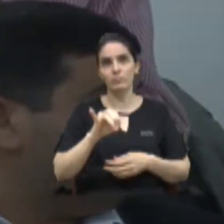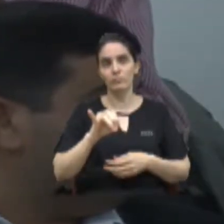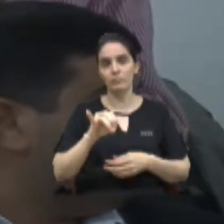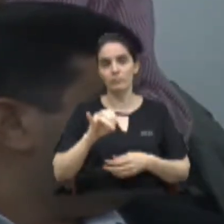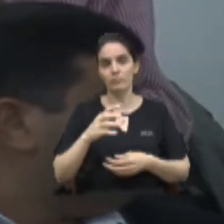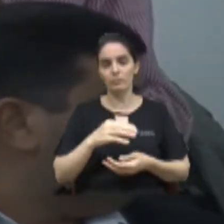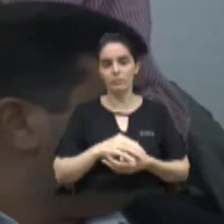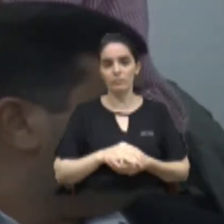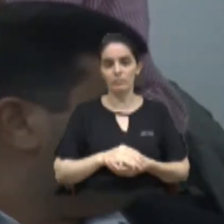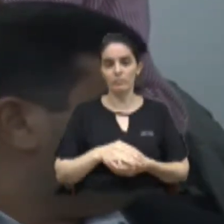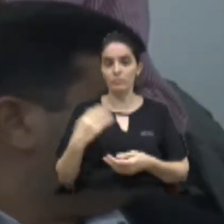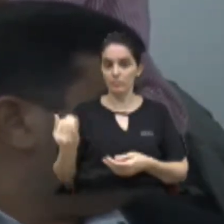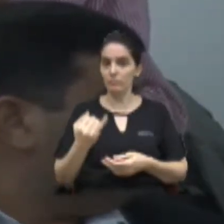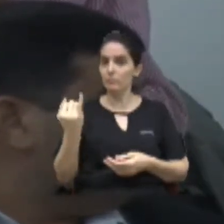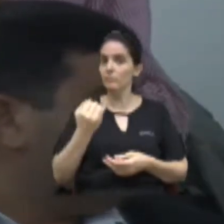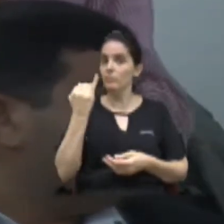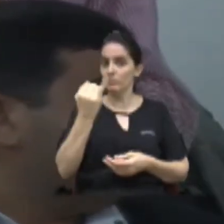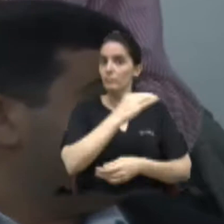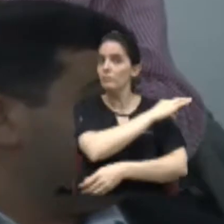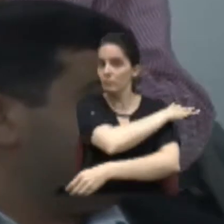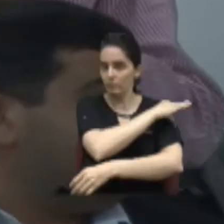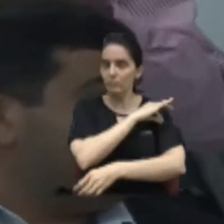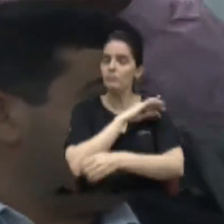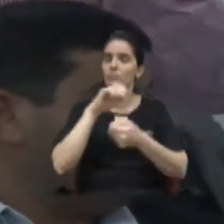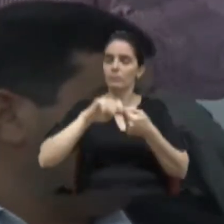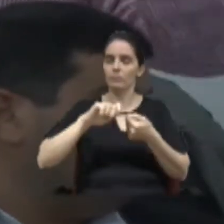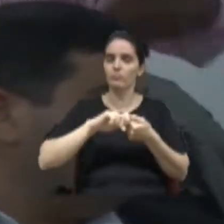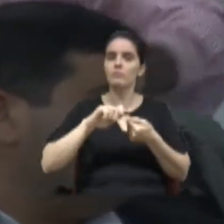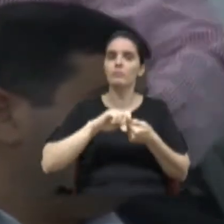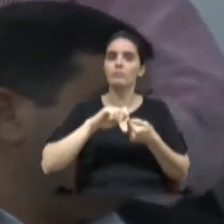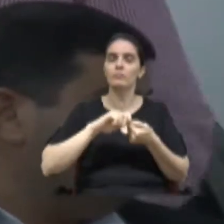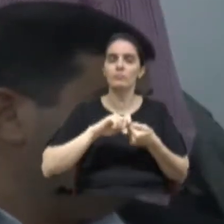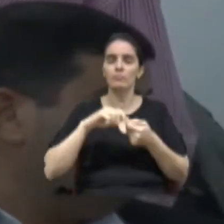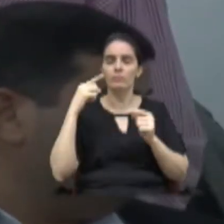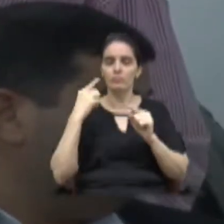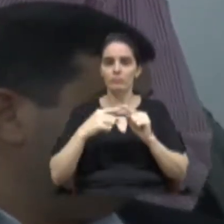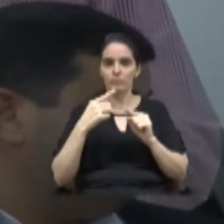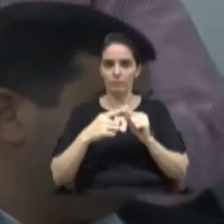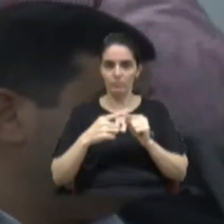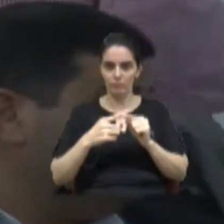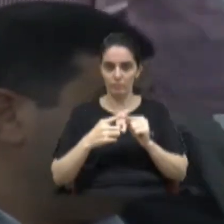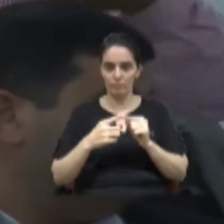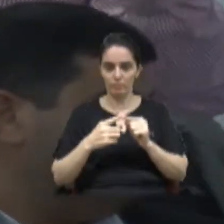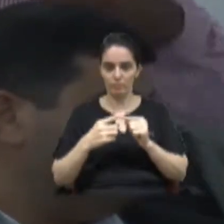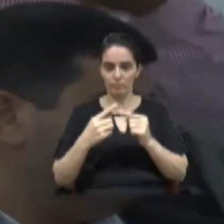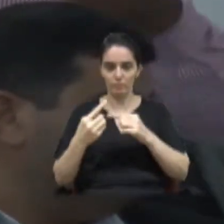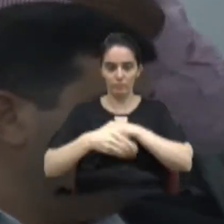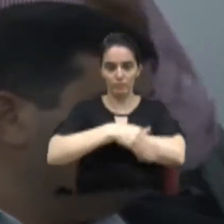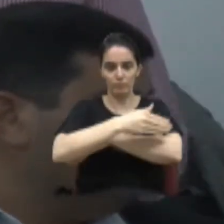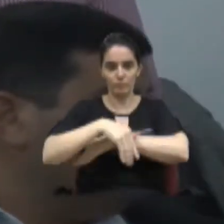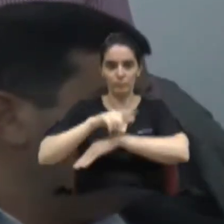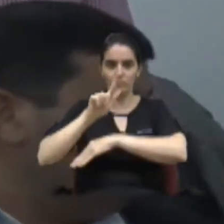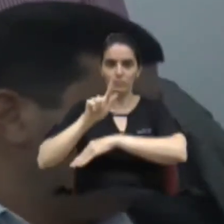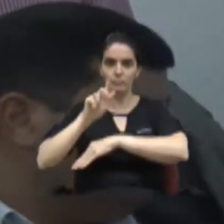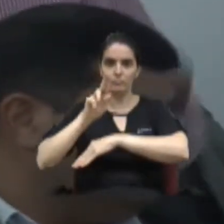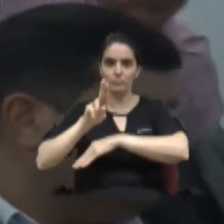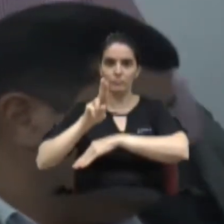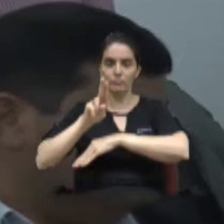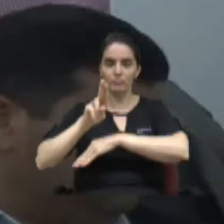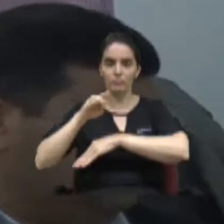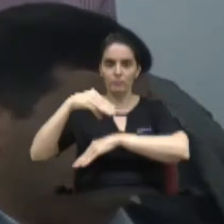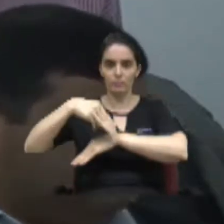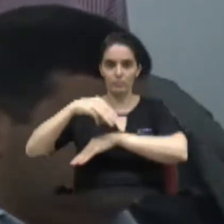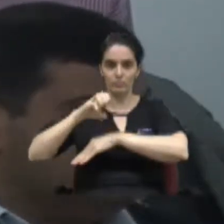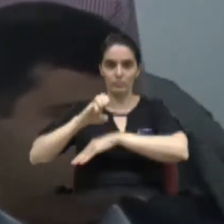É importante que o prefeito tome essa medida, porque havia um pedido da Comercim da Laújo, ele cancelou 24 mil multas,